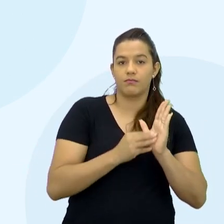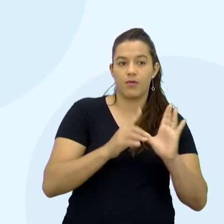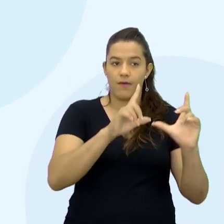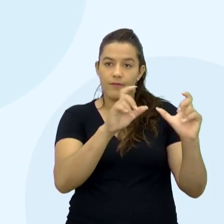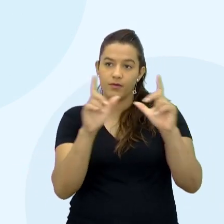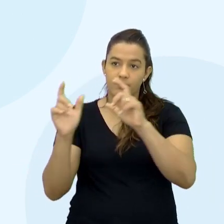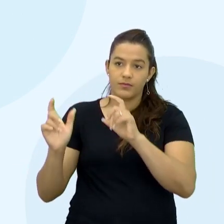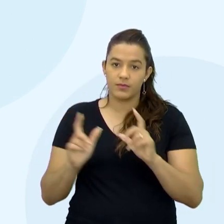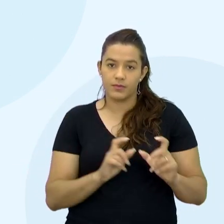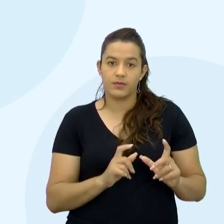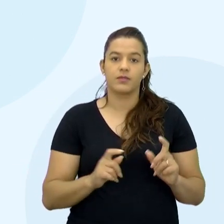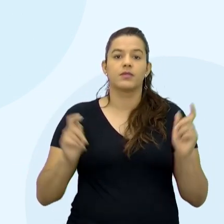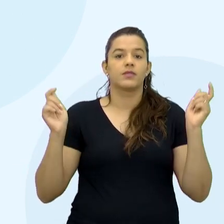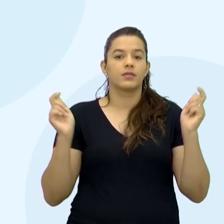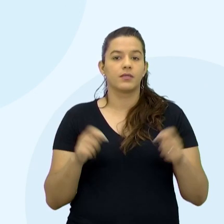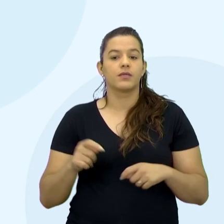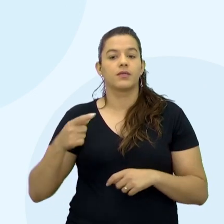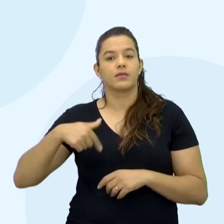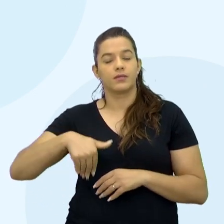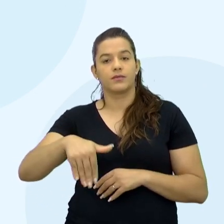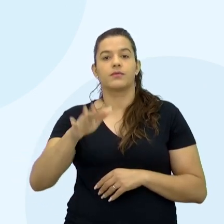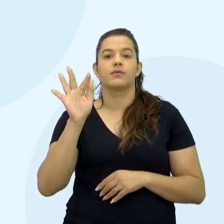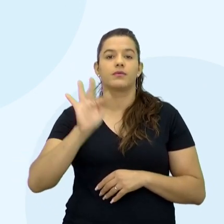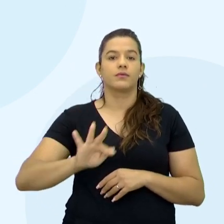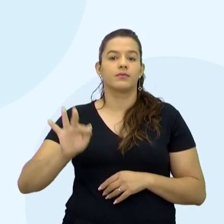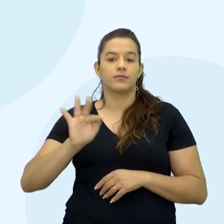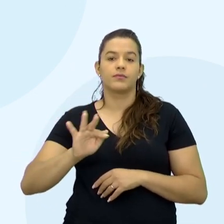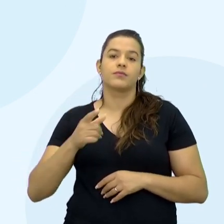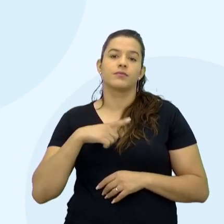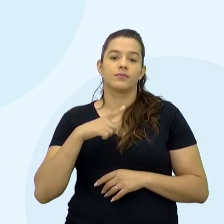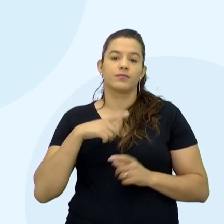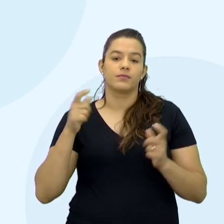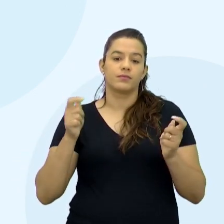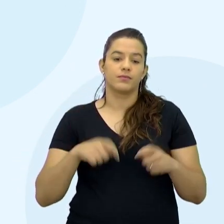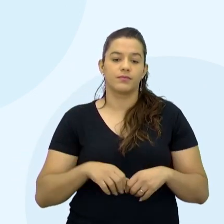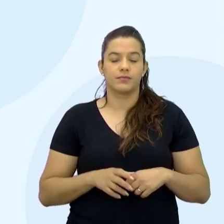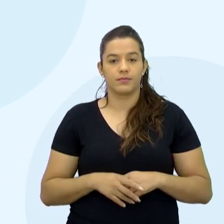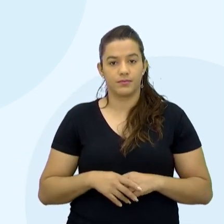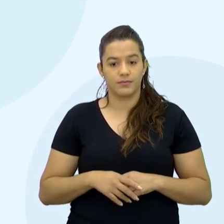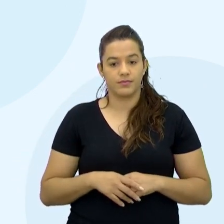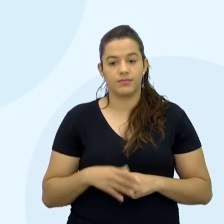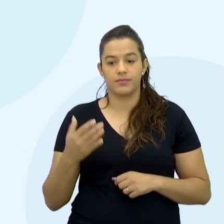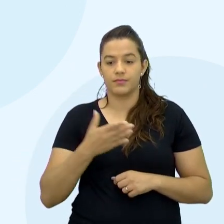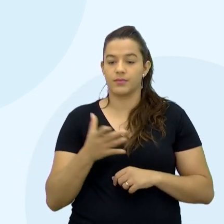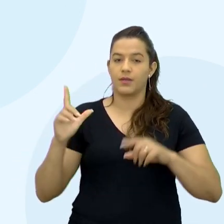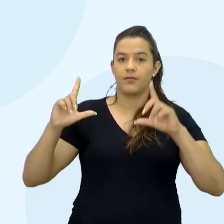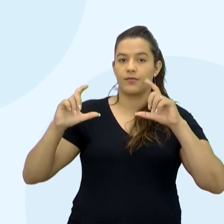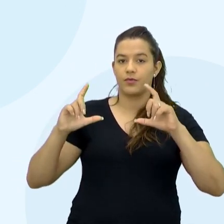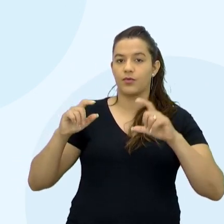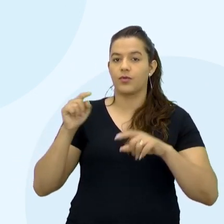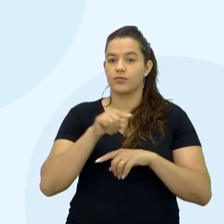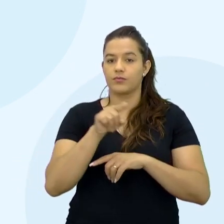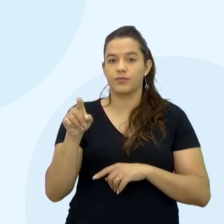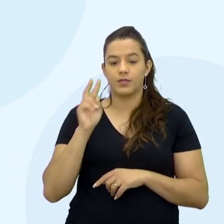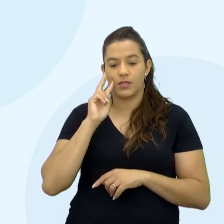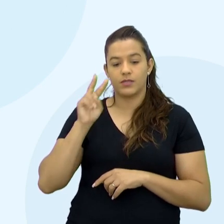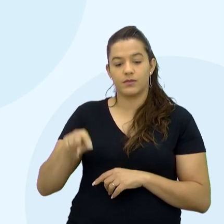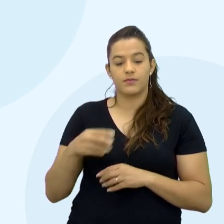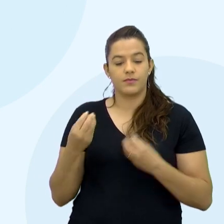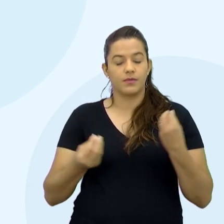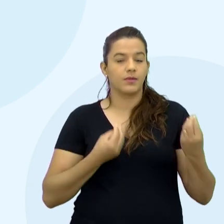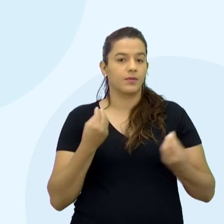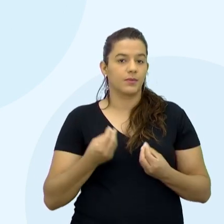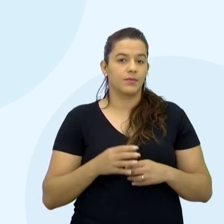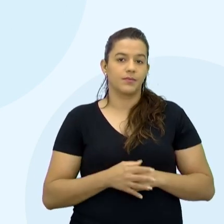momentos Nós vamos usar essas imagens futuramente Olha só Enquanto fotógrafo Como você se vê na